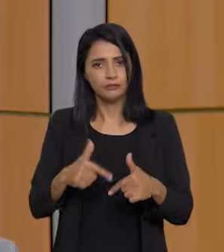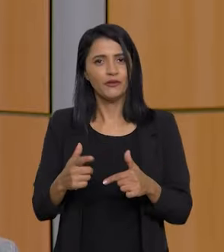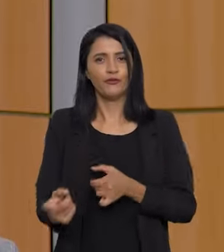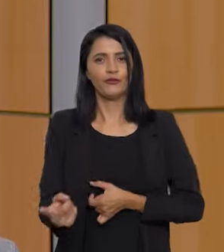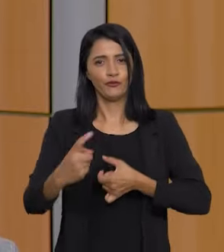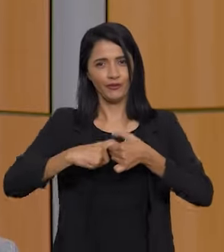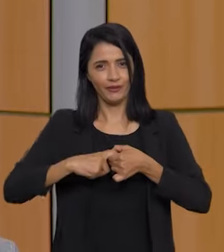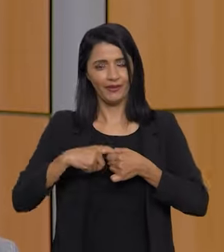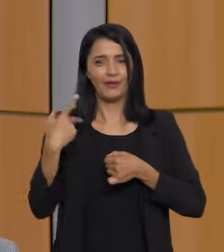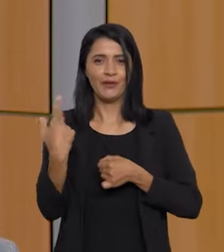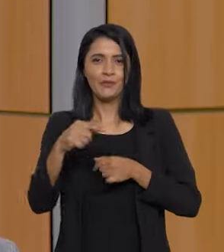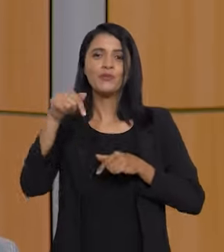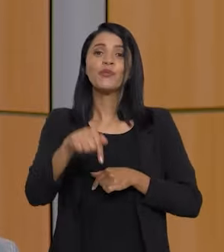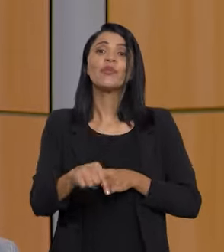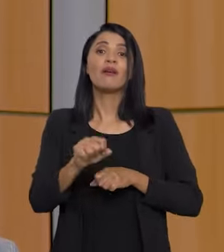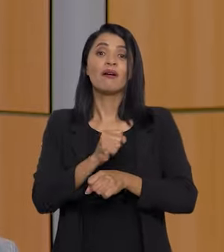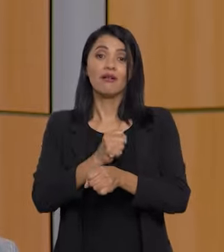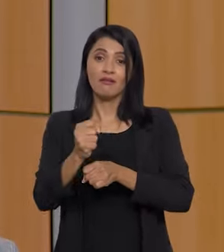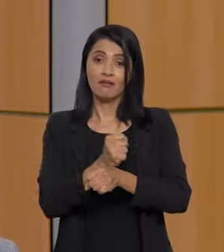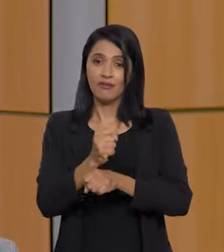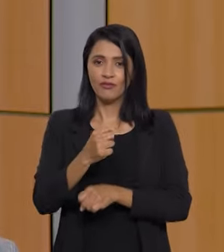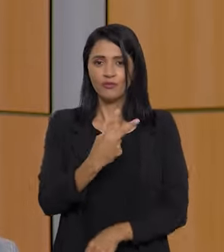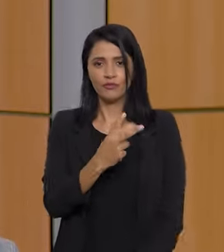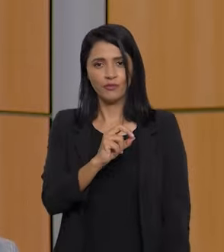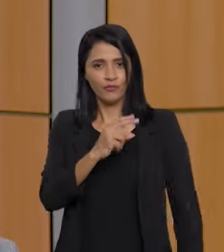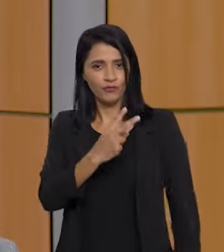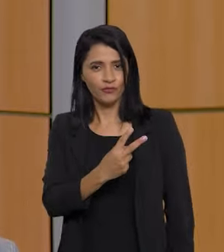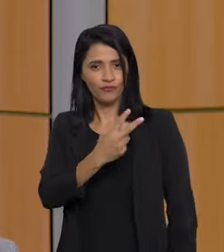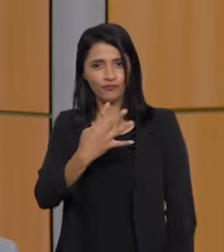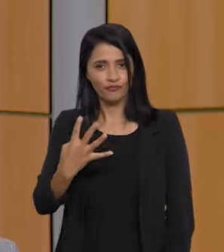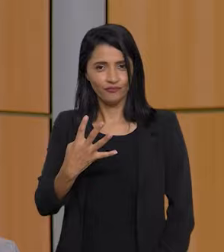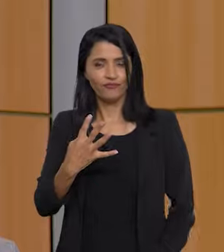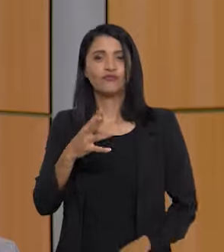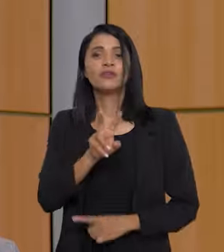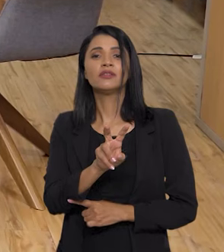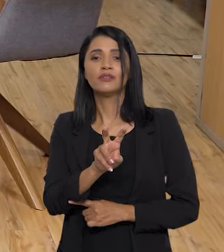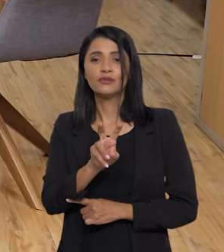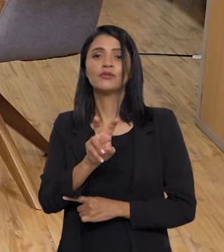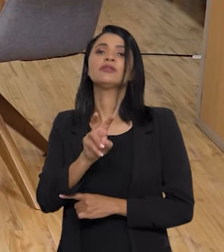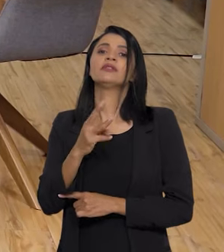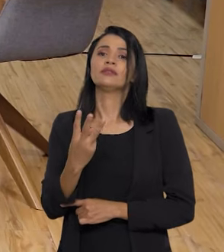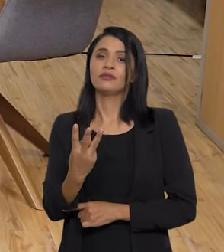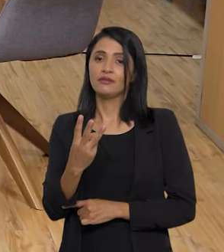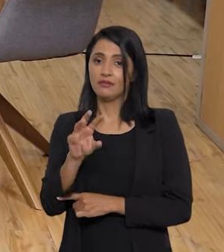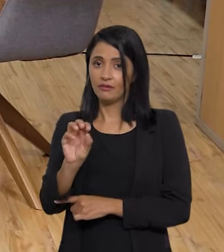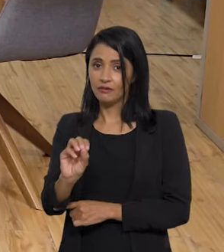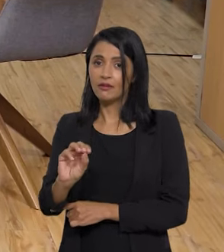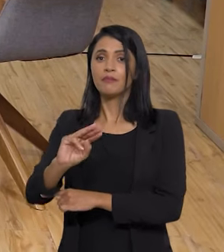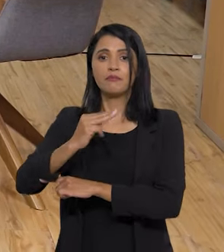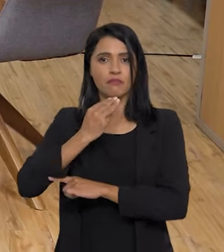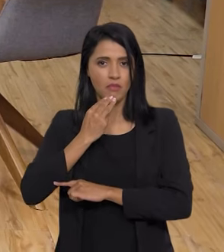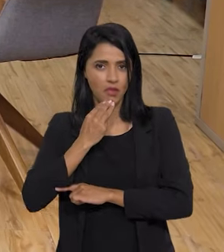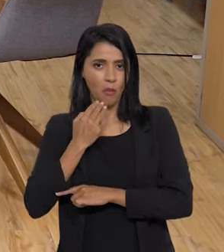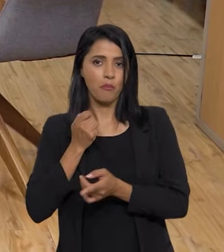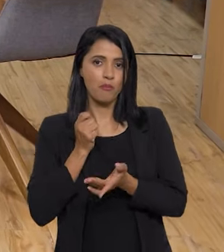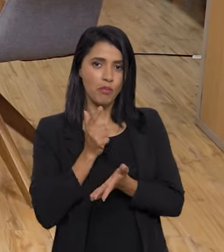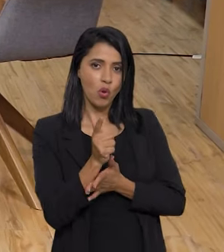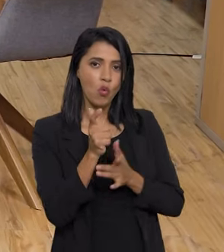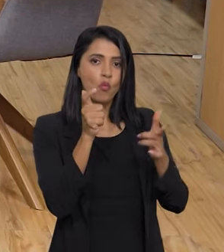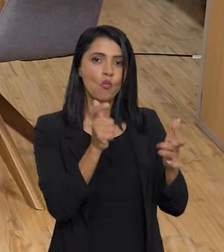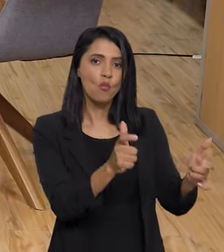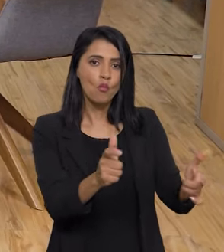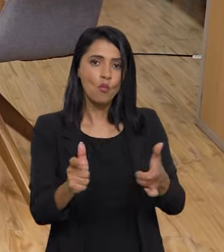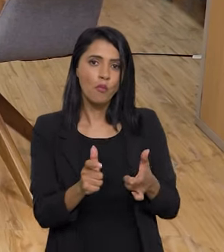e destinamos aqui, neste ano de 2024, R$ 530 milhões para a compra de